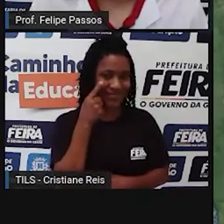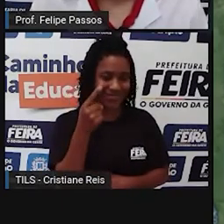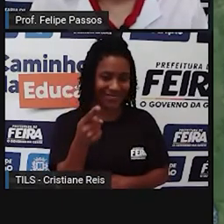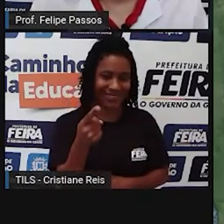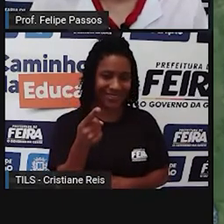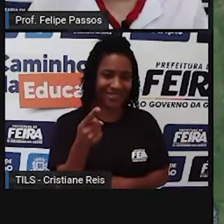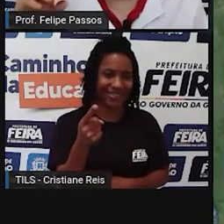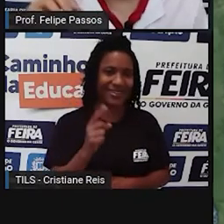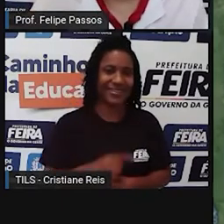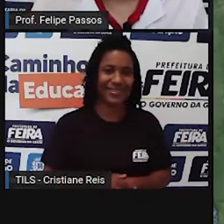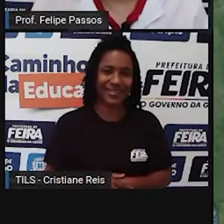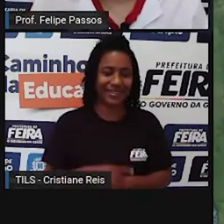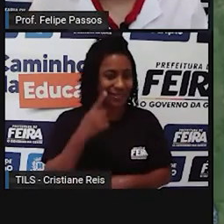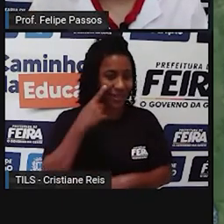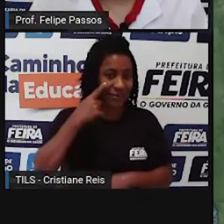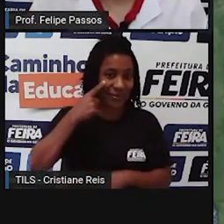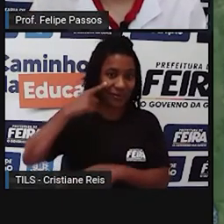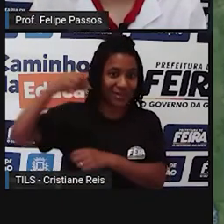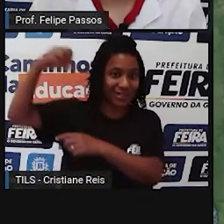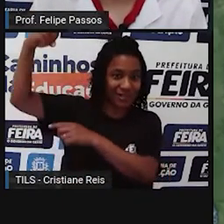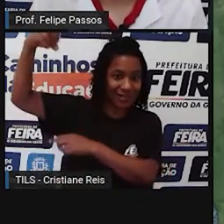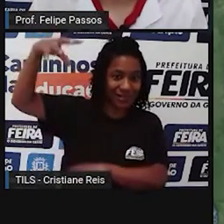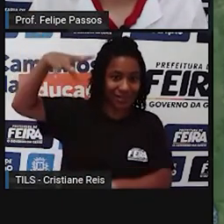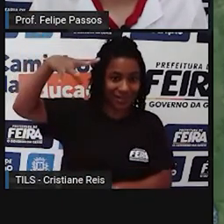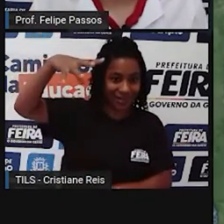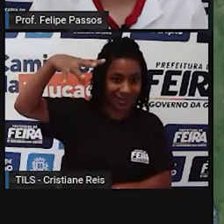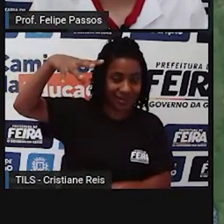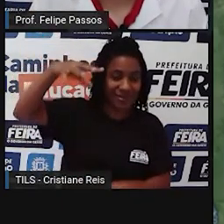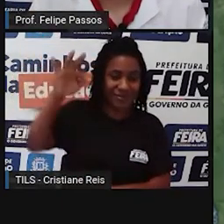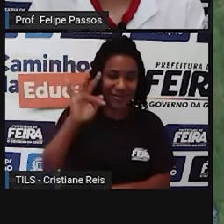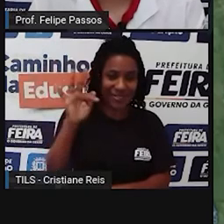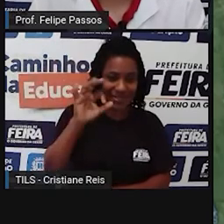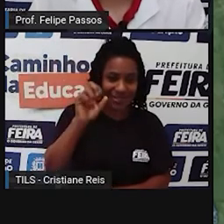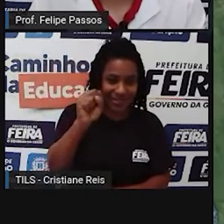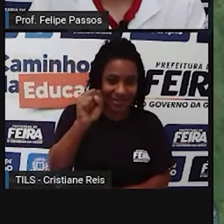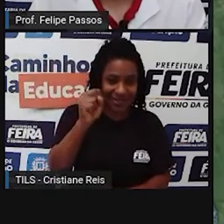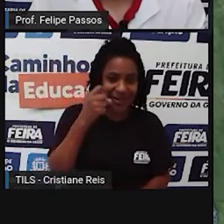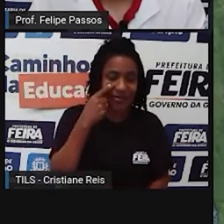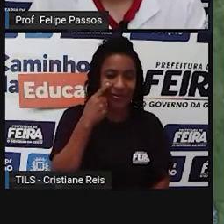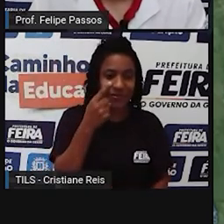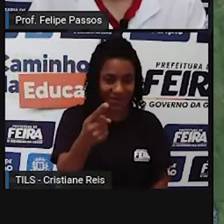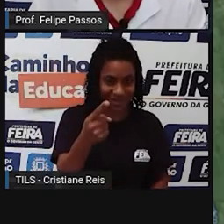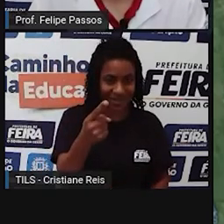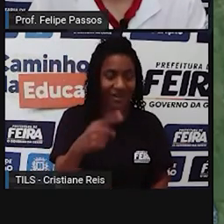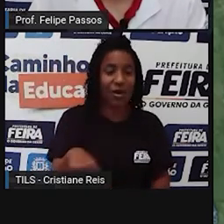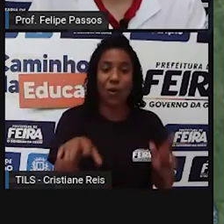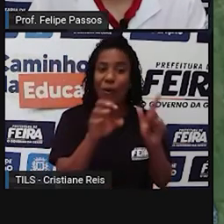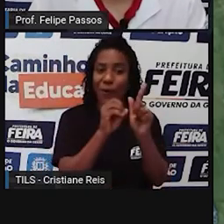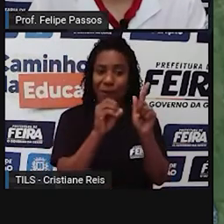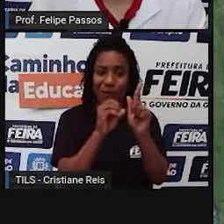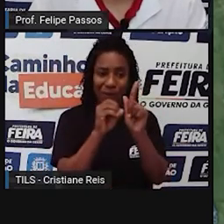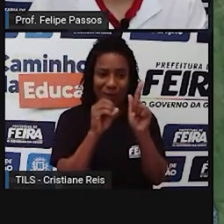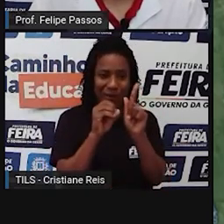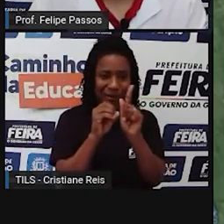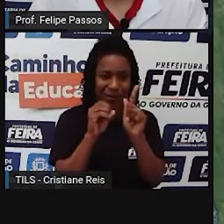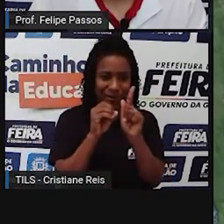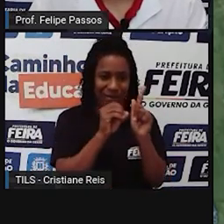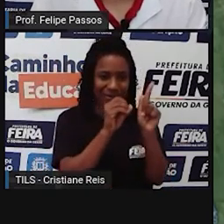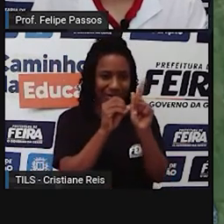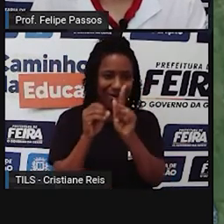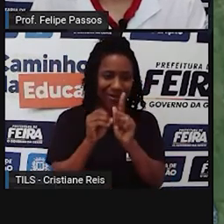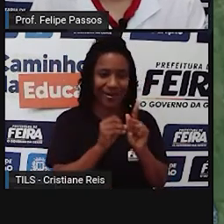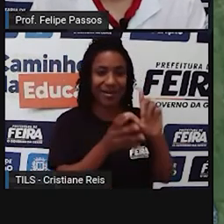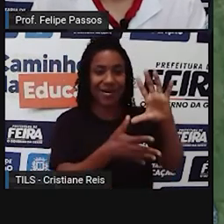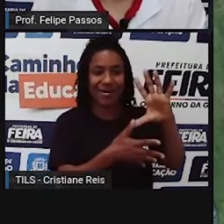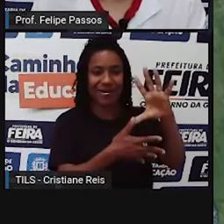Feira de Santana do satélite aí, ó? Essas imagens que eu tô mostrando pra vocês, elas são lá do Google Maps. Então, é um aplicativo bem legal